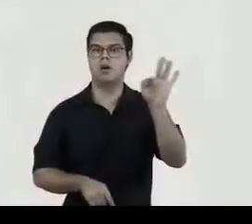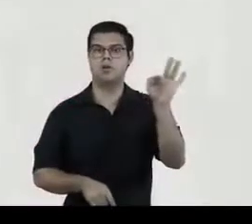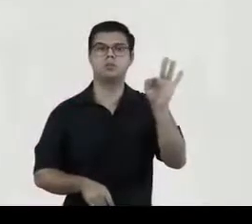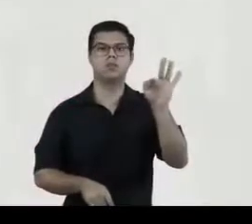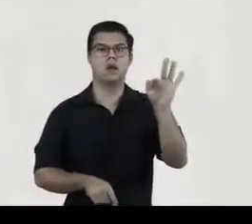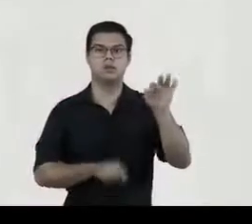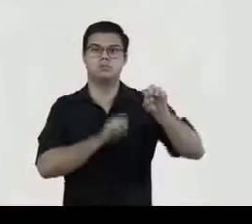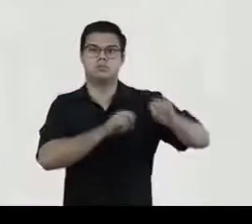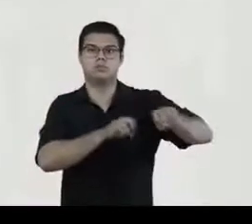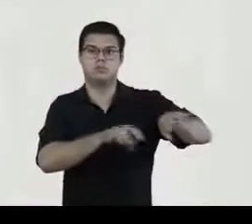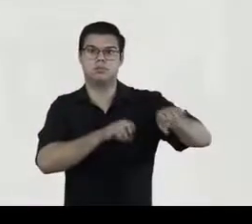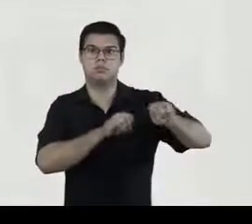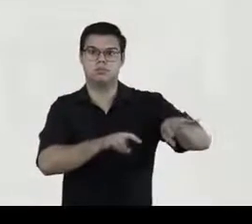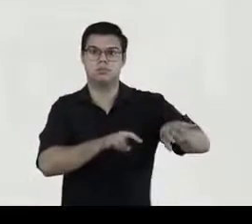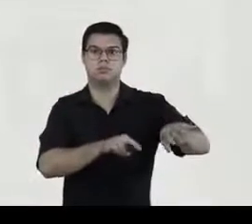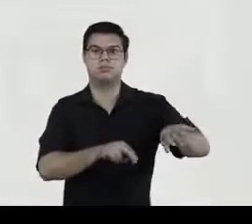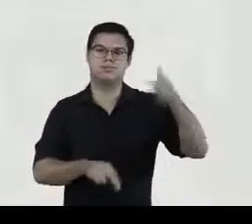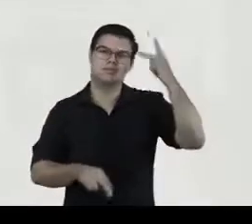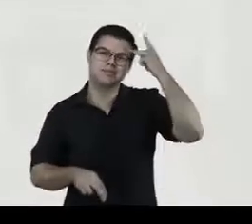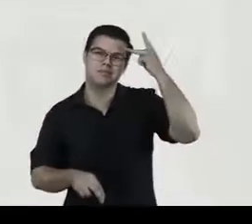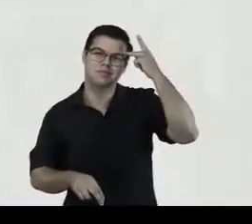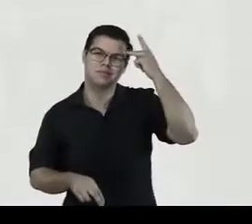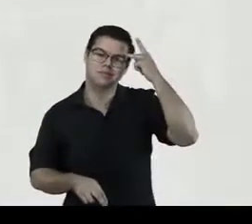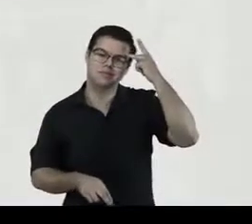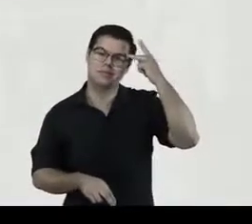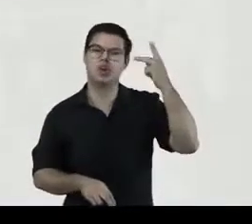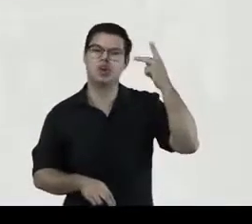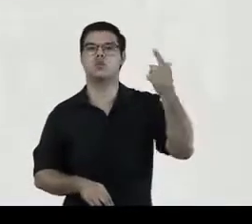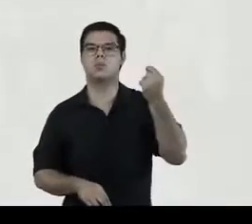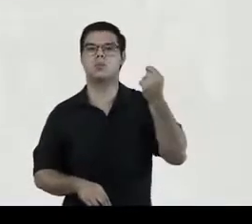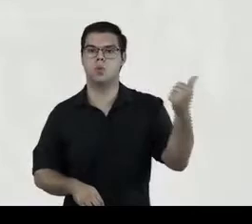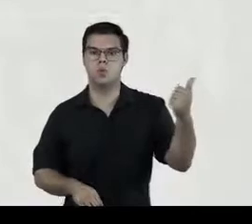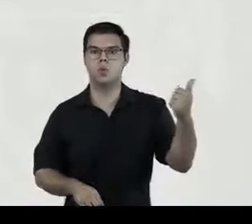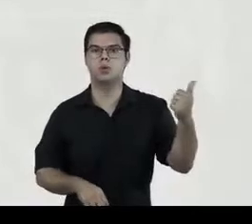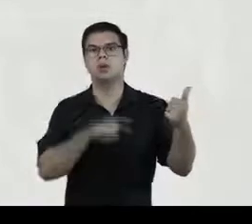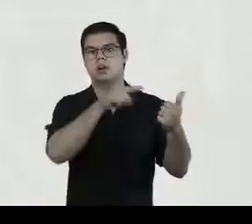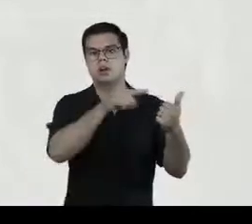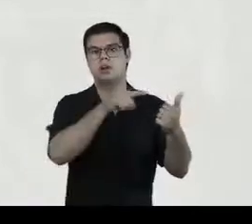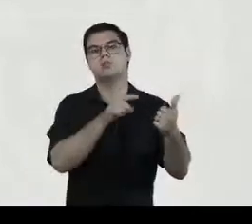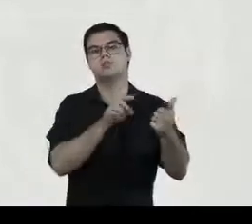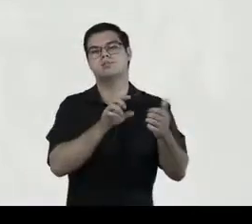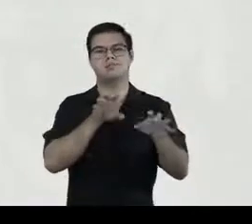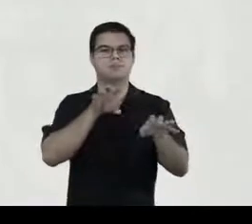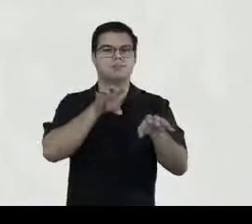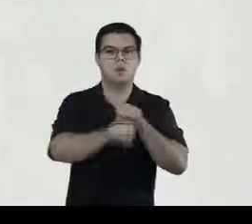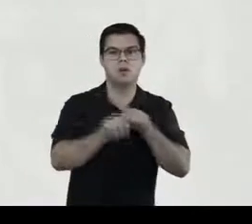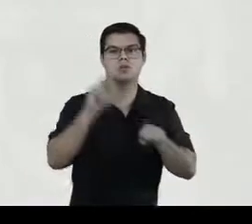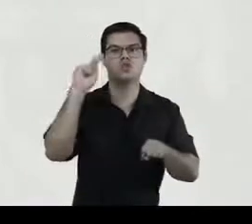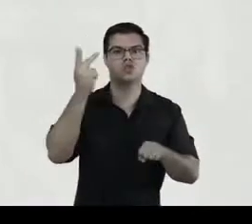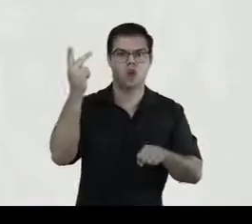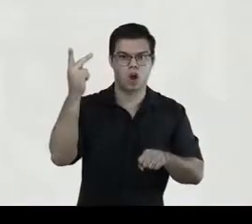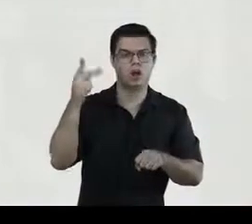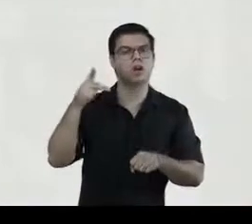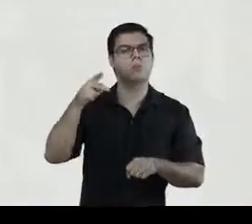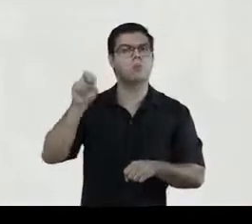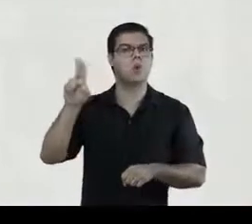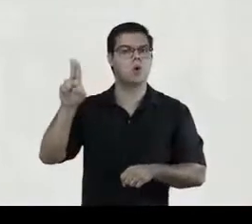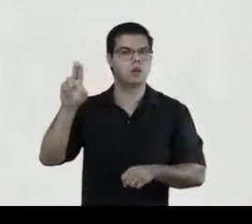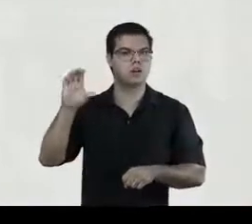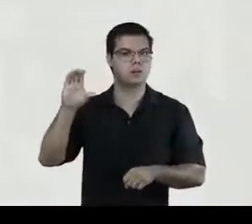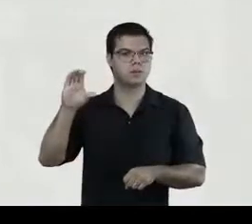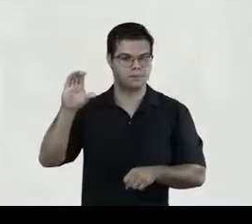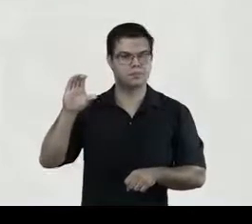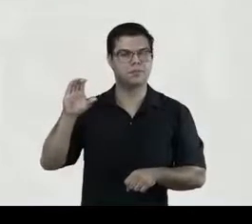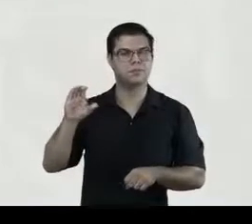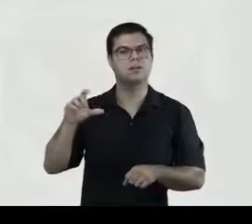de São Paulo desde 2001. Graduado em História pela PUC-SP em 1984, obteve seu mestrado